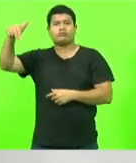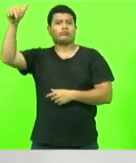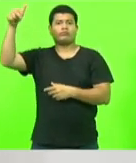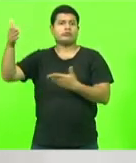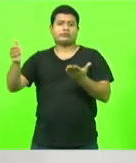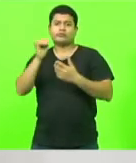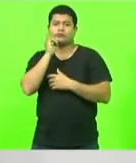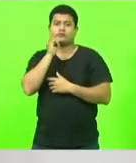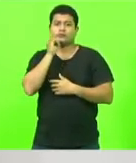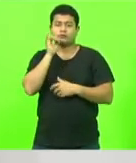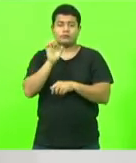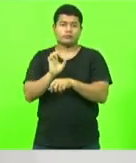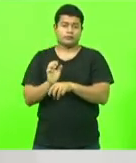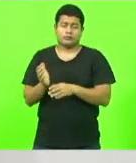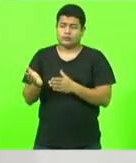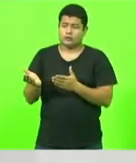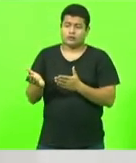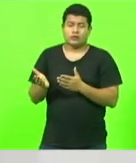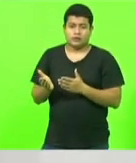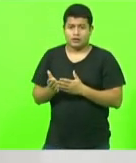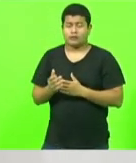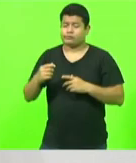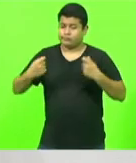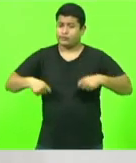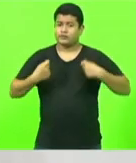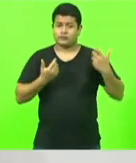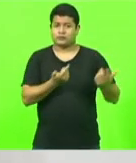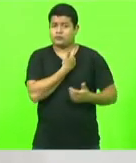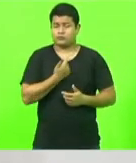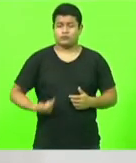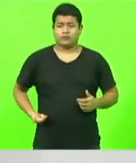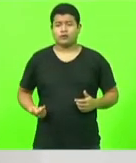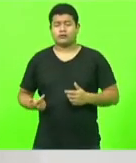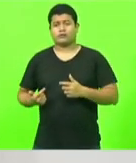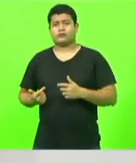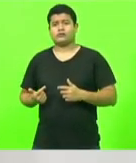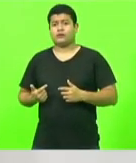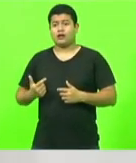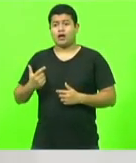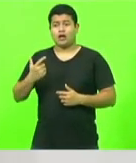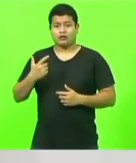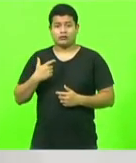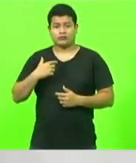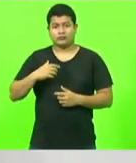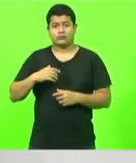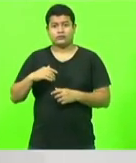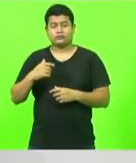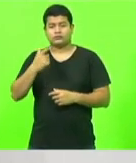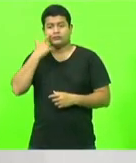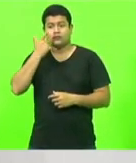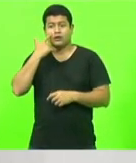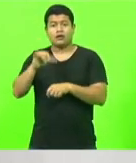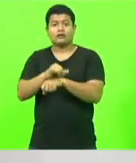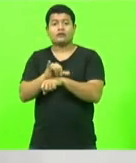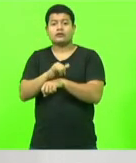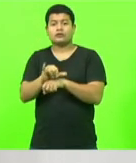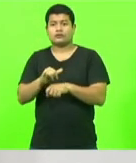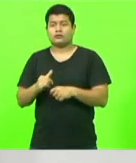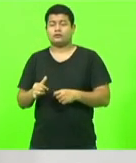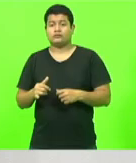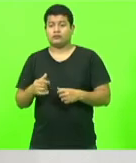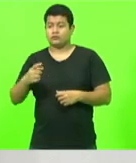que o Estado faça a sua intervenção e que nós possamos, realmente, ter o retorno enquanto cidadãos e o retorno enquanto